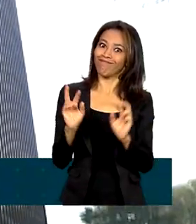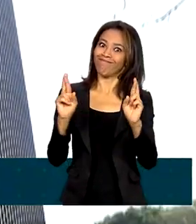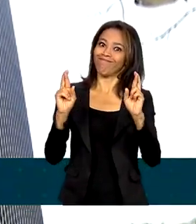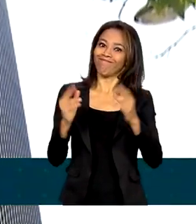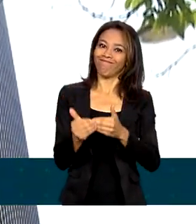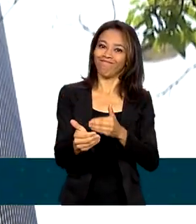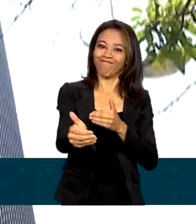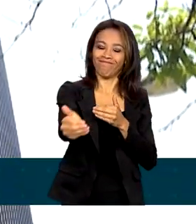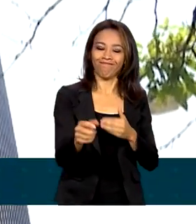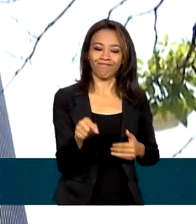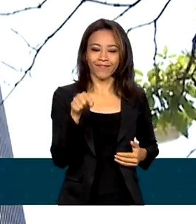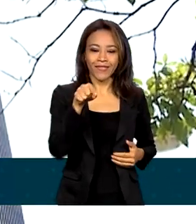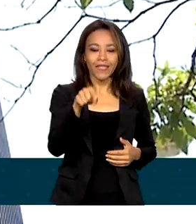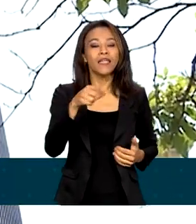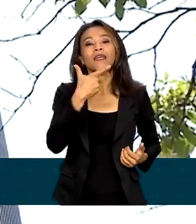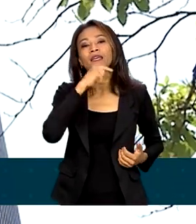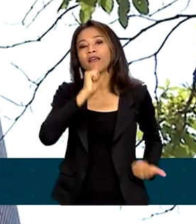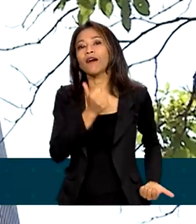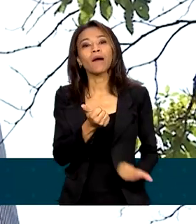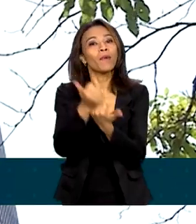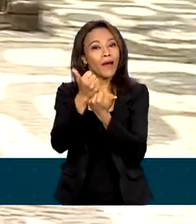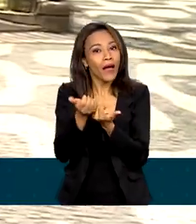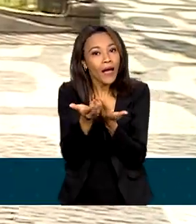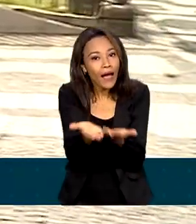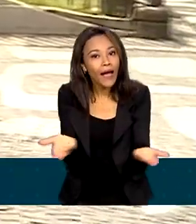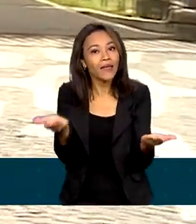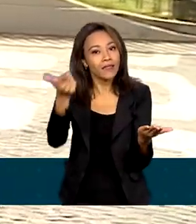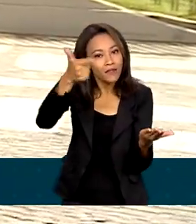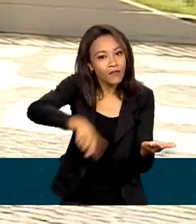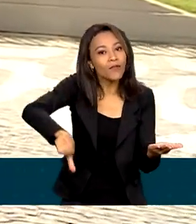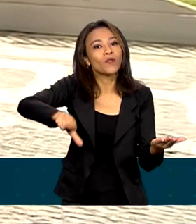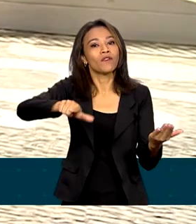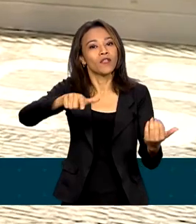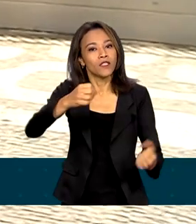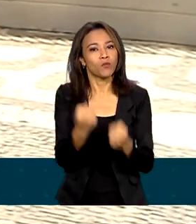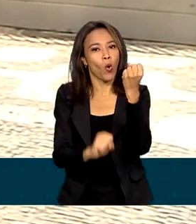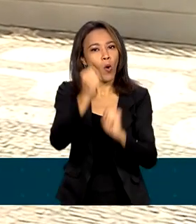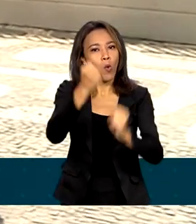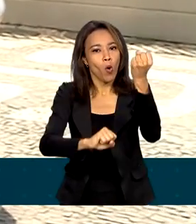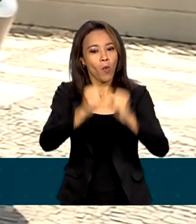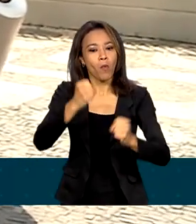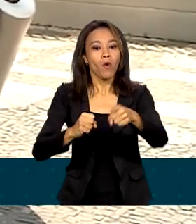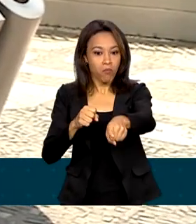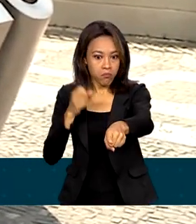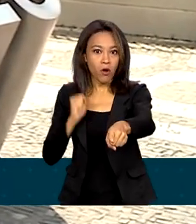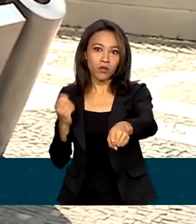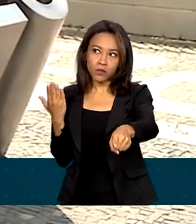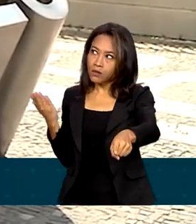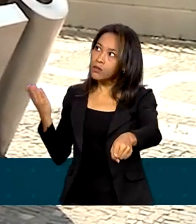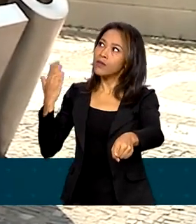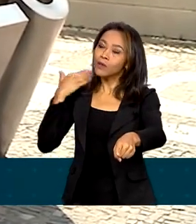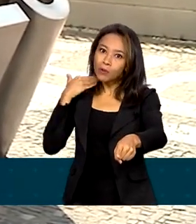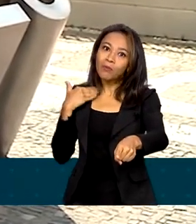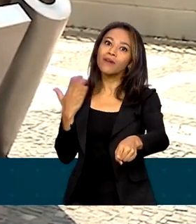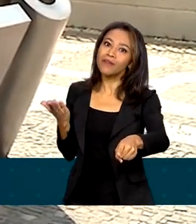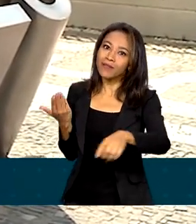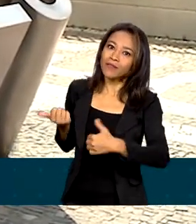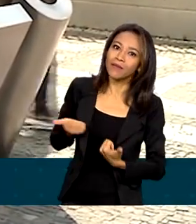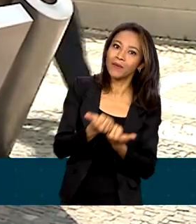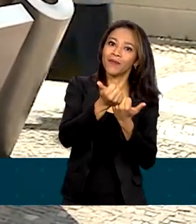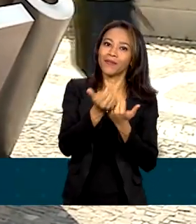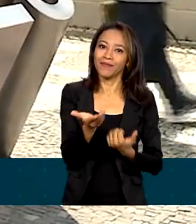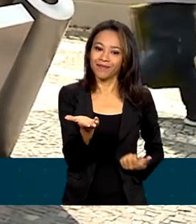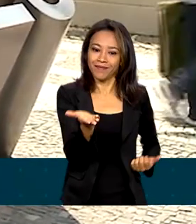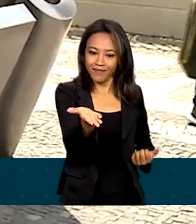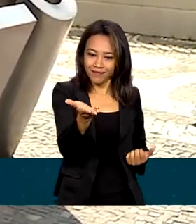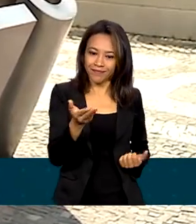financeiros para essa reindustrialização poderá vir do Banco Nacional de Desenvolvimento Econômico e Social,